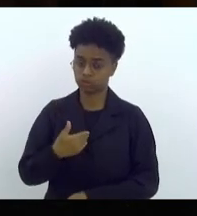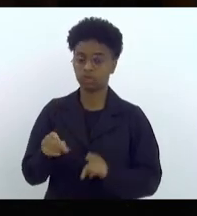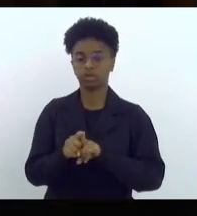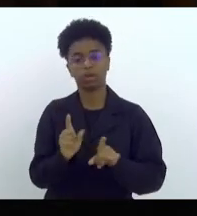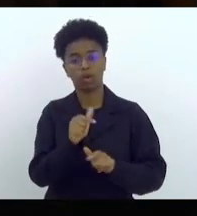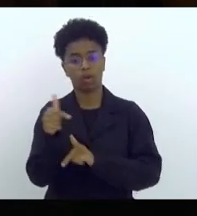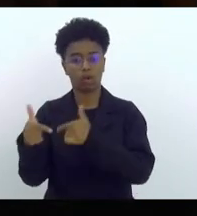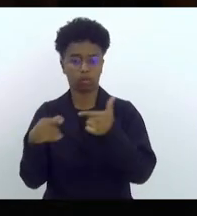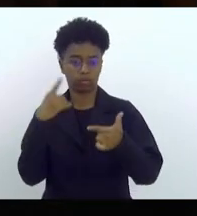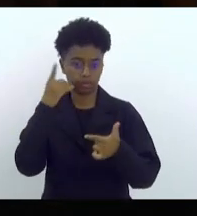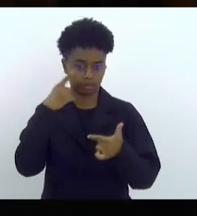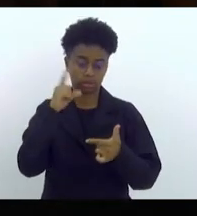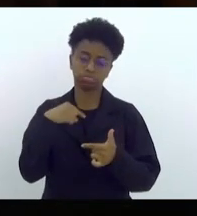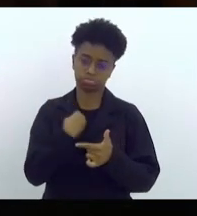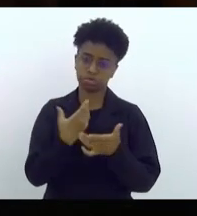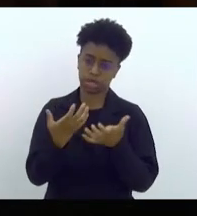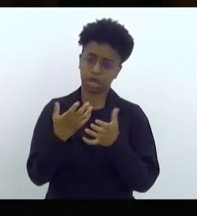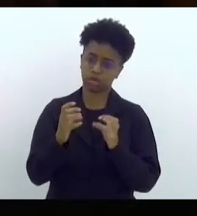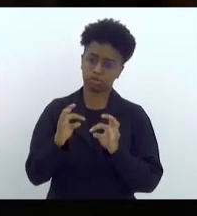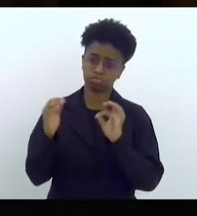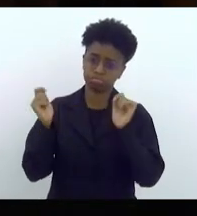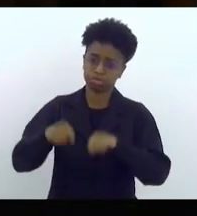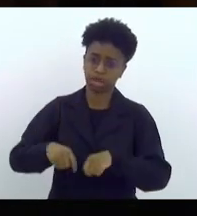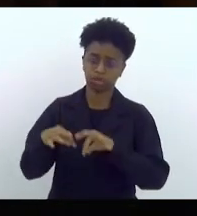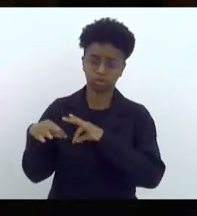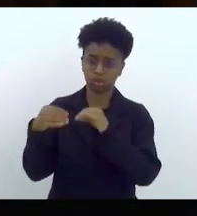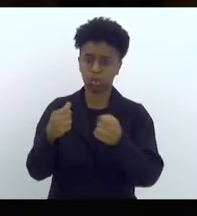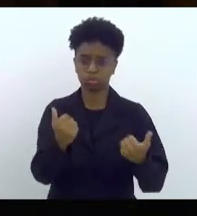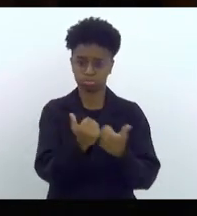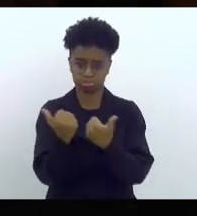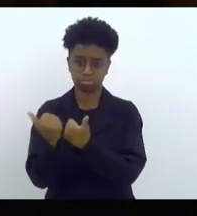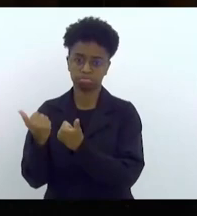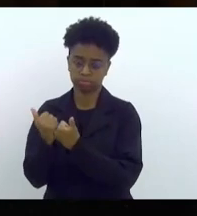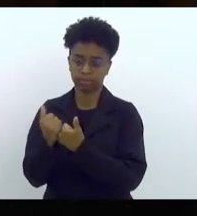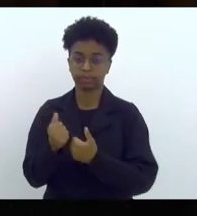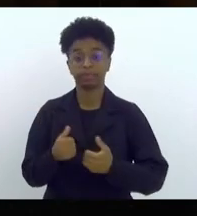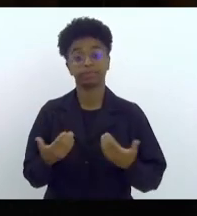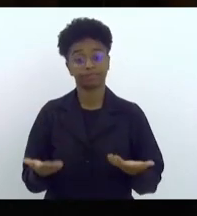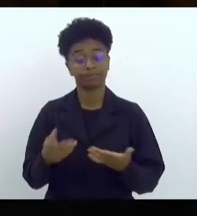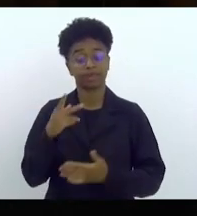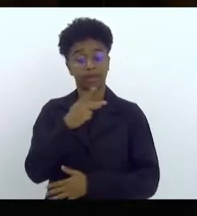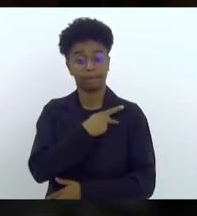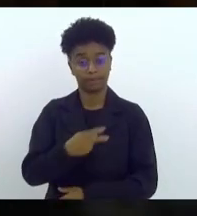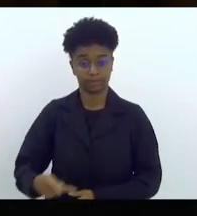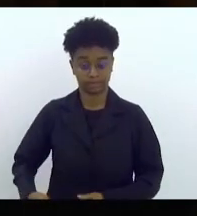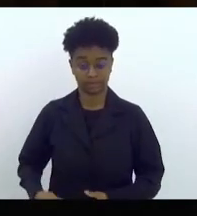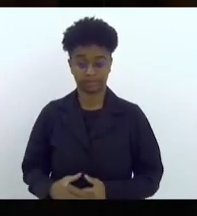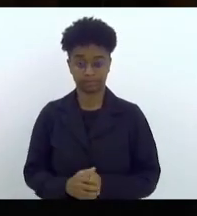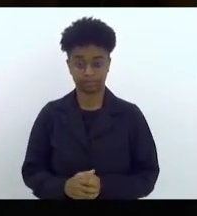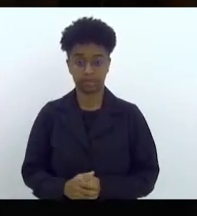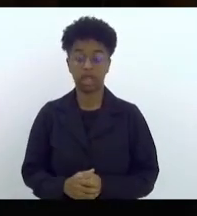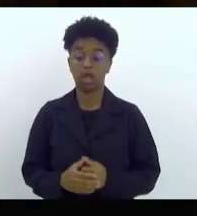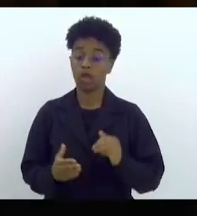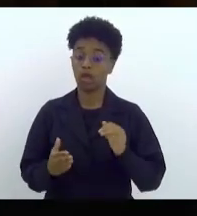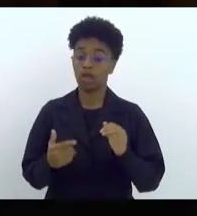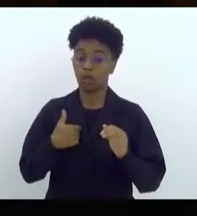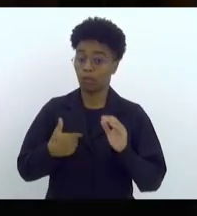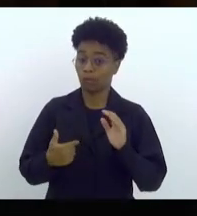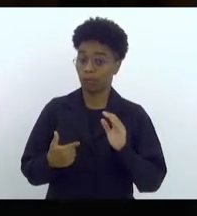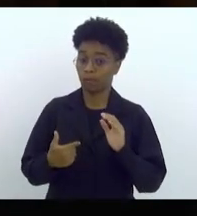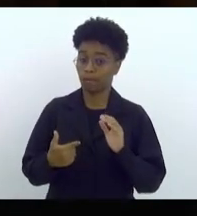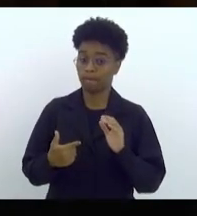deputados e queremos que todos possam ser coautores. Presidente Bacelar, esse projeto me foi proposto